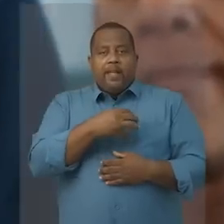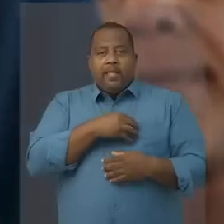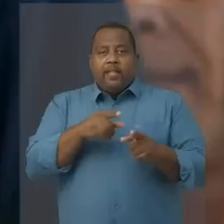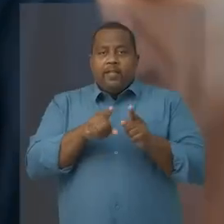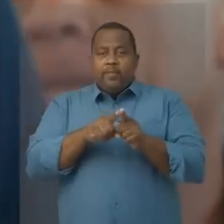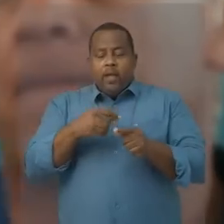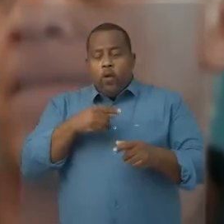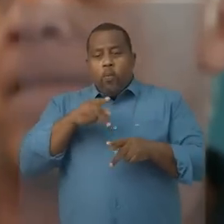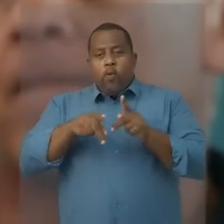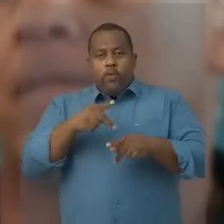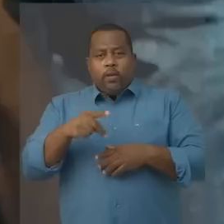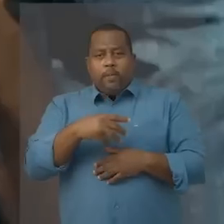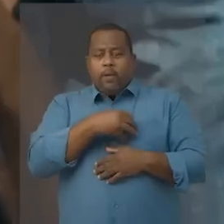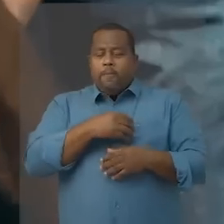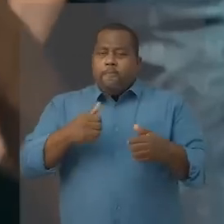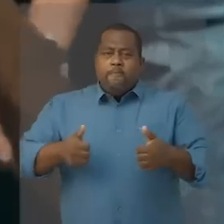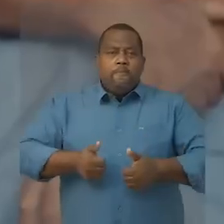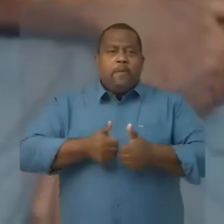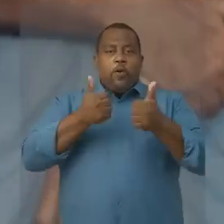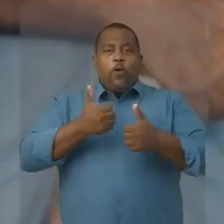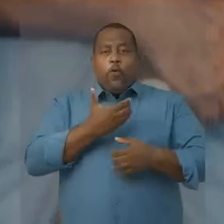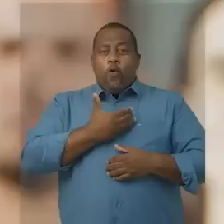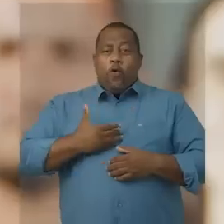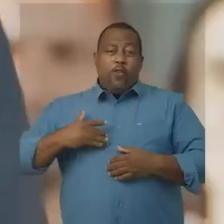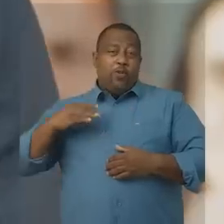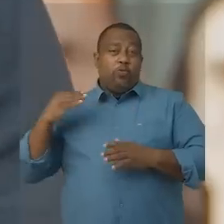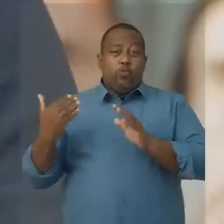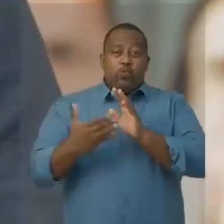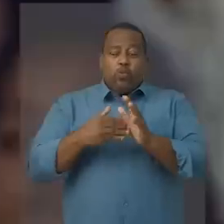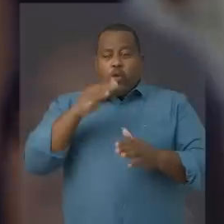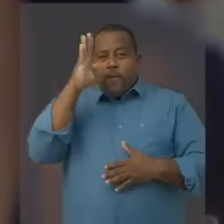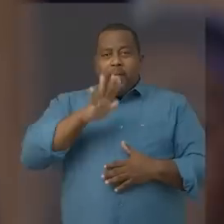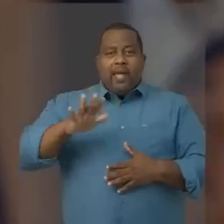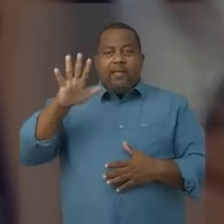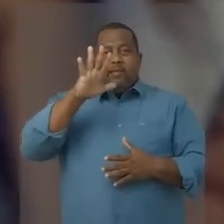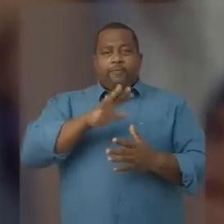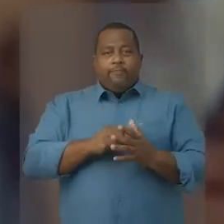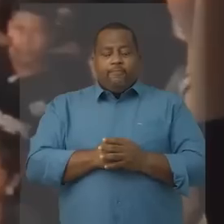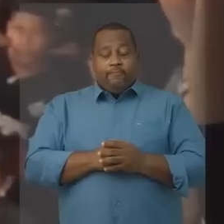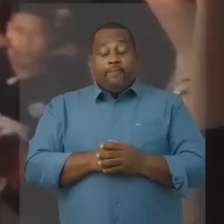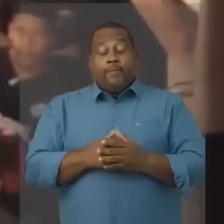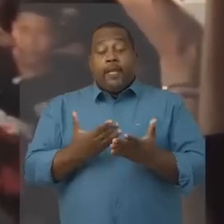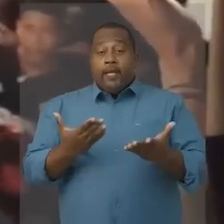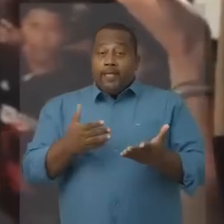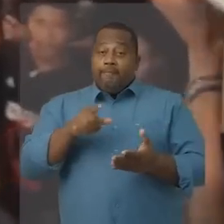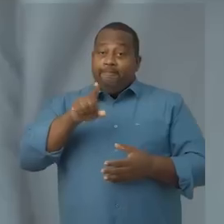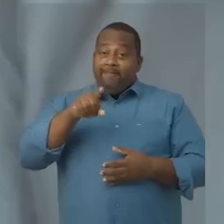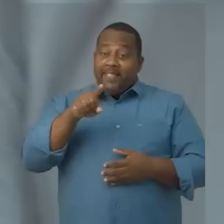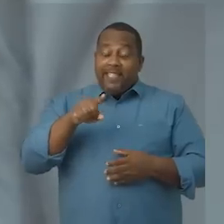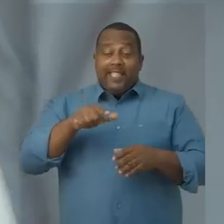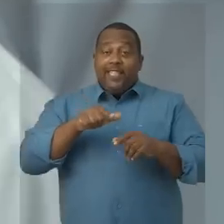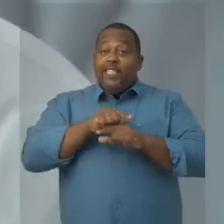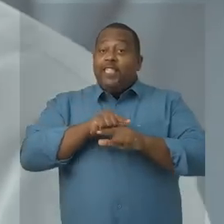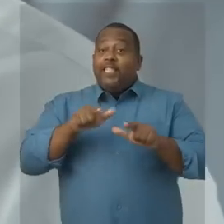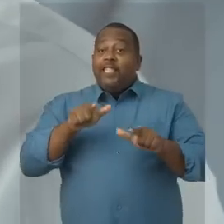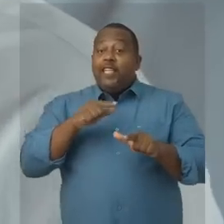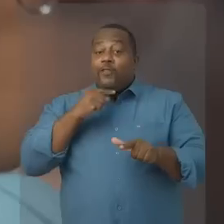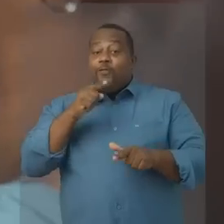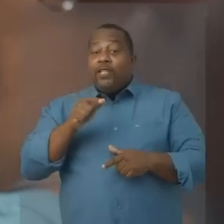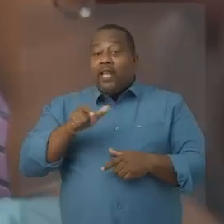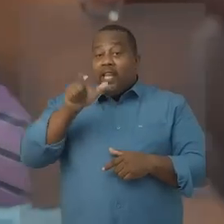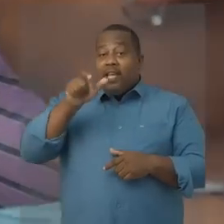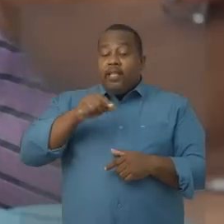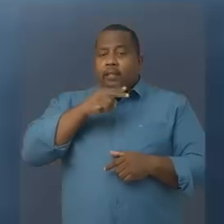Bahia e aos baianos o melhor governo de todo o Brasil. É, ninguém duvida.